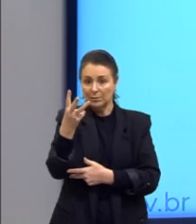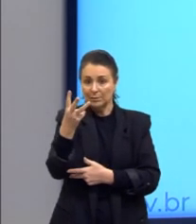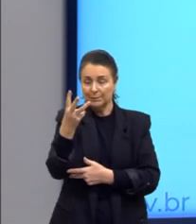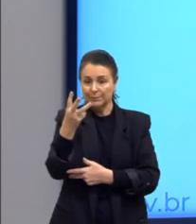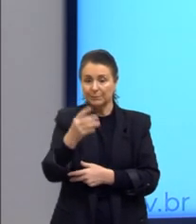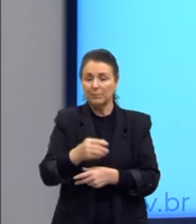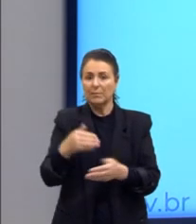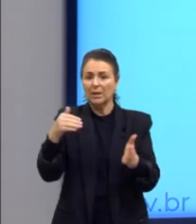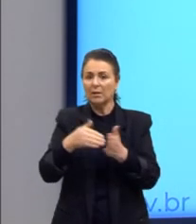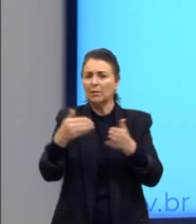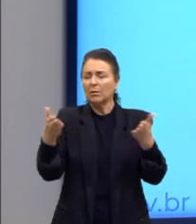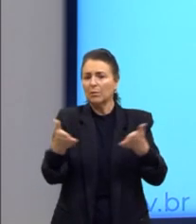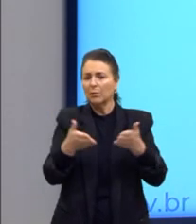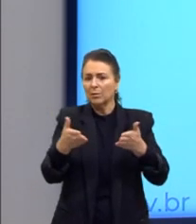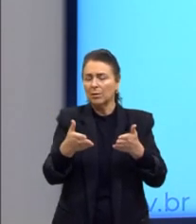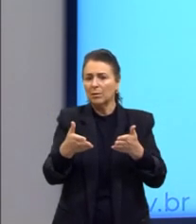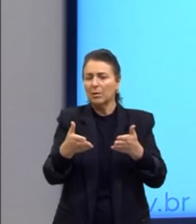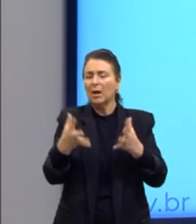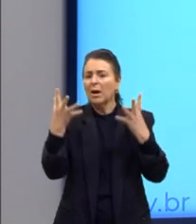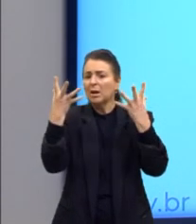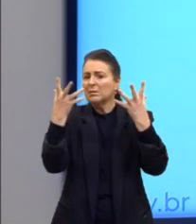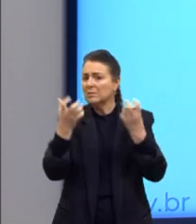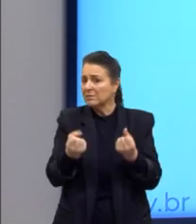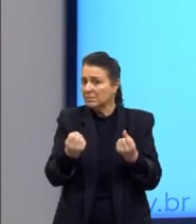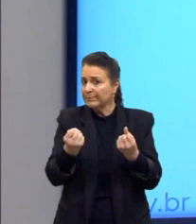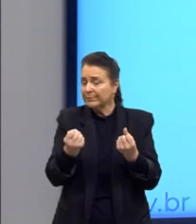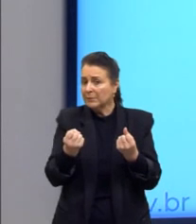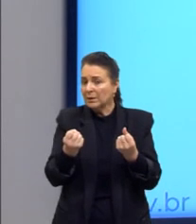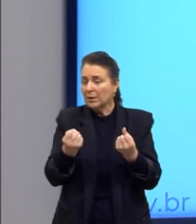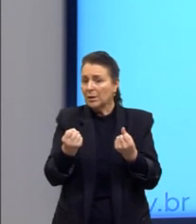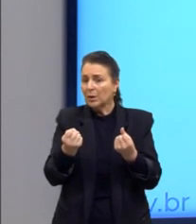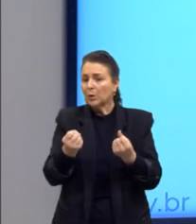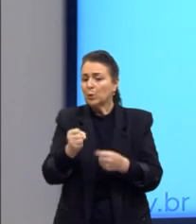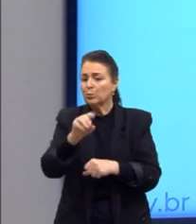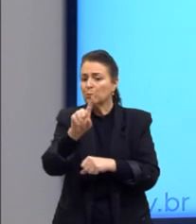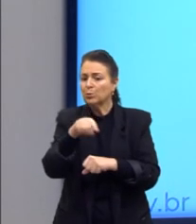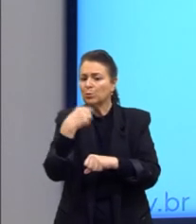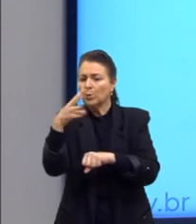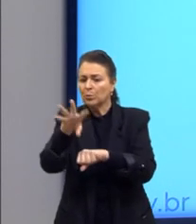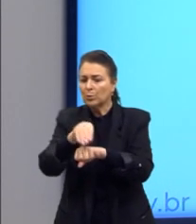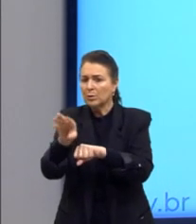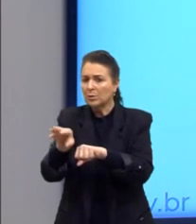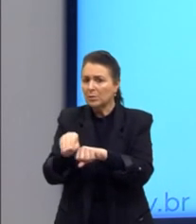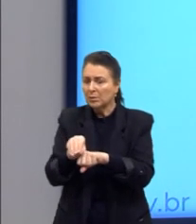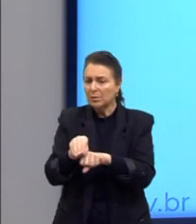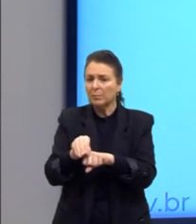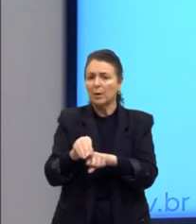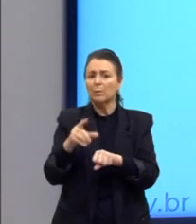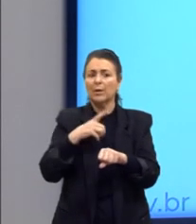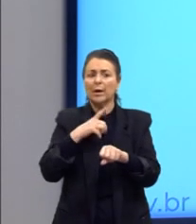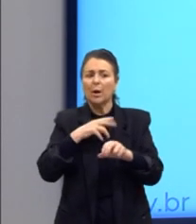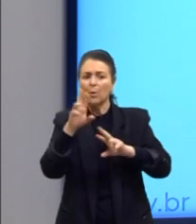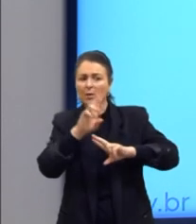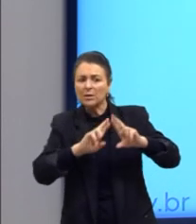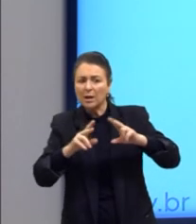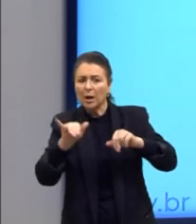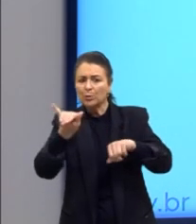Até hoje, admitia-se que nosso conhecimento se dividia regular pelos objetos.